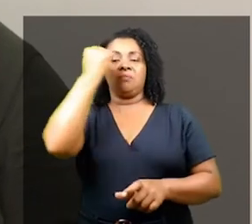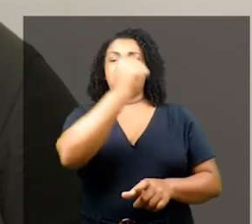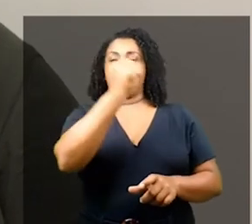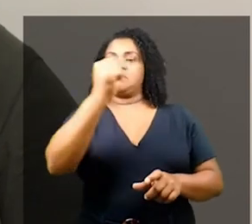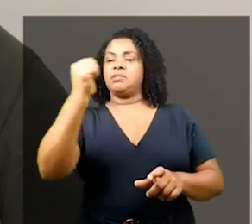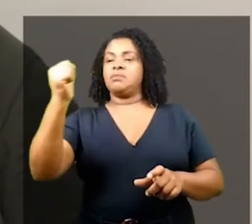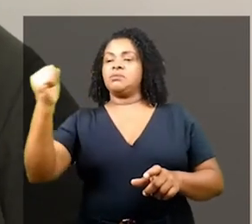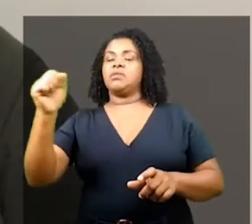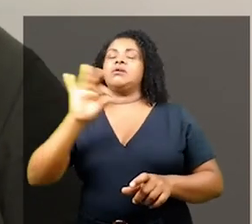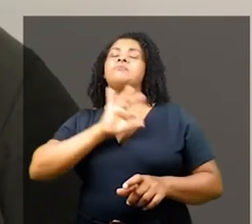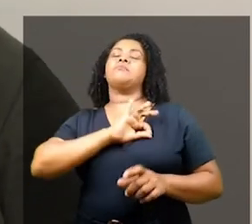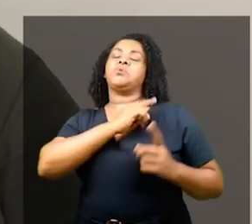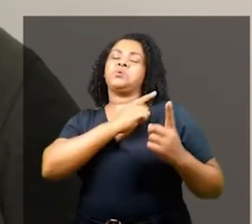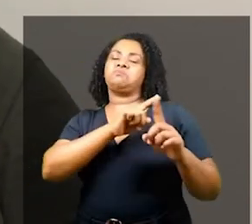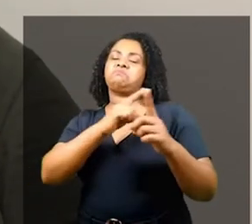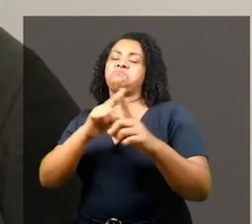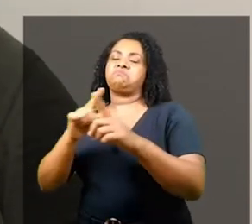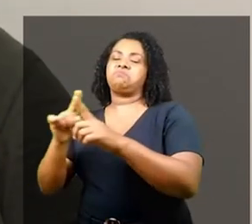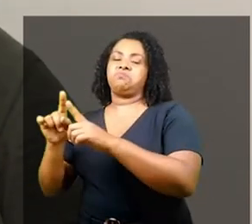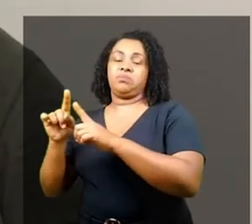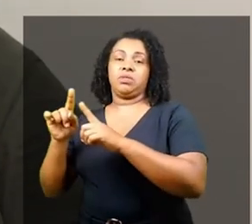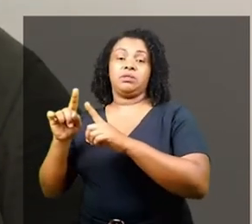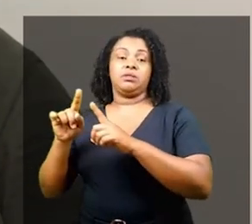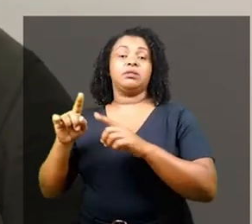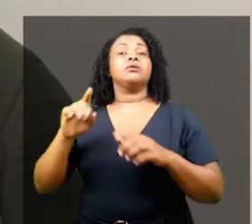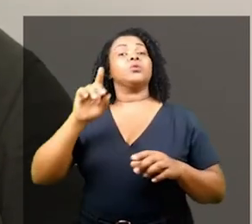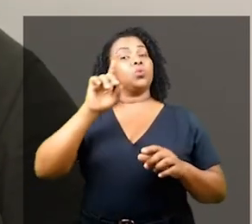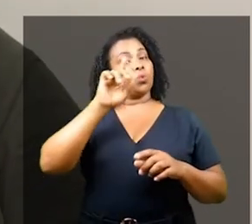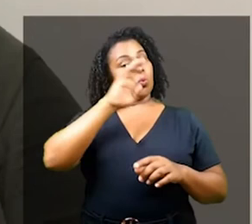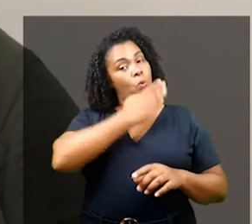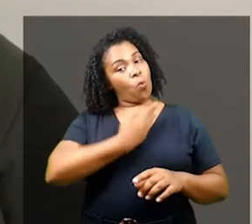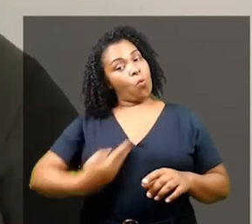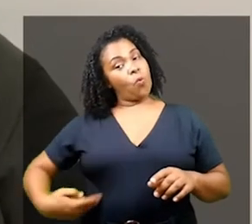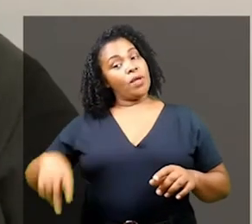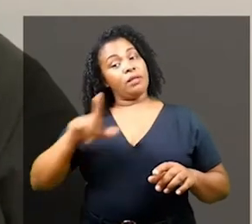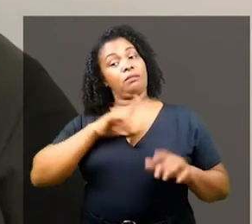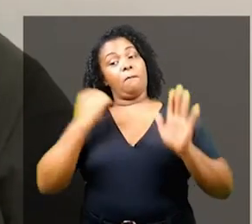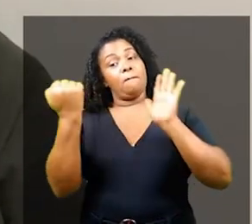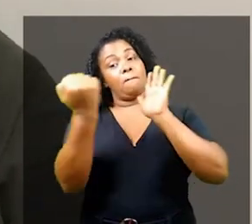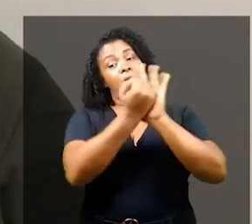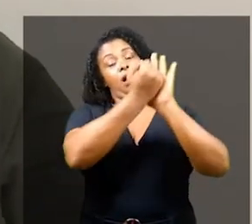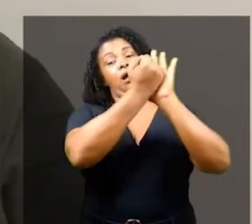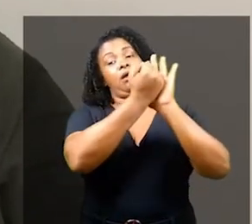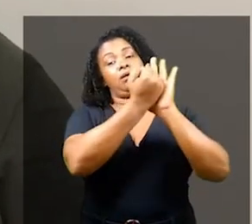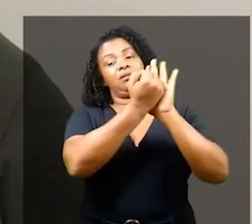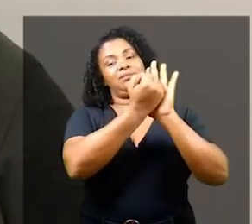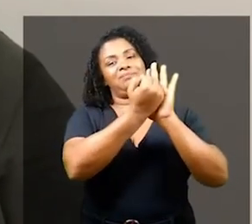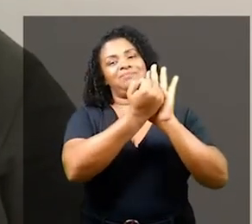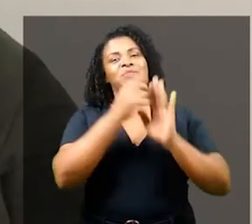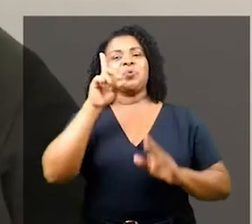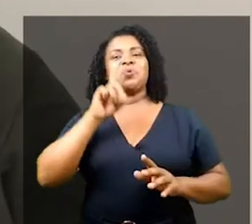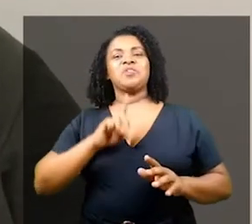A violência e o atropelo dos aparelhos do Estado também seguem esse marcador. E esse marcador está em tudo.